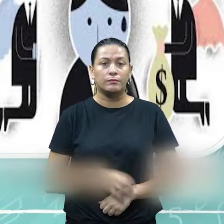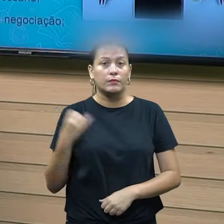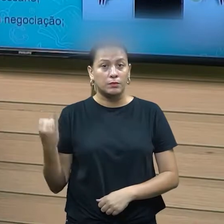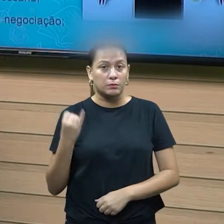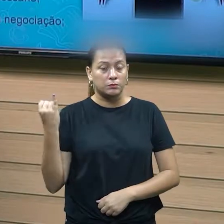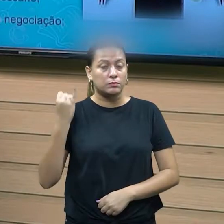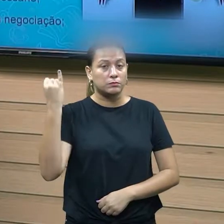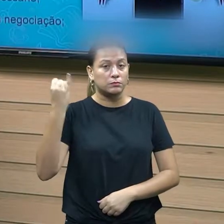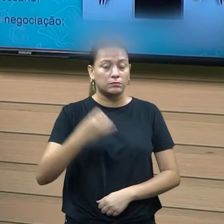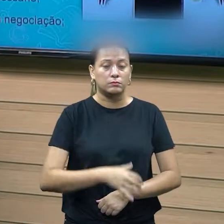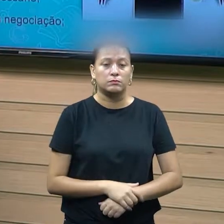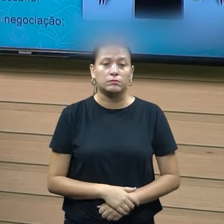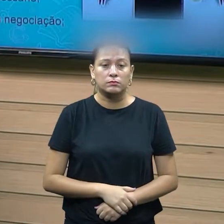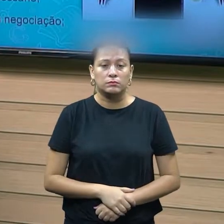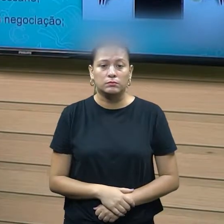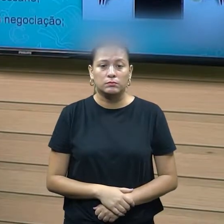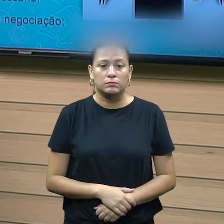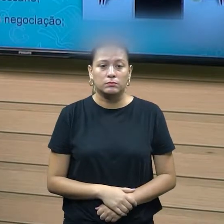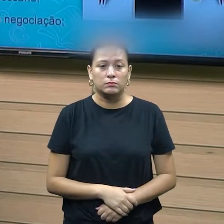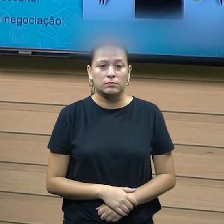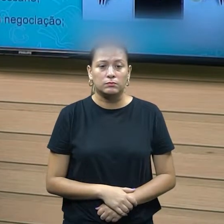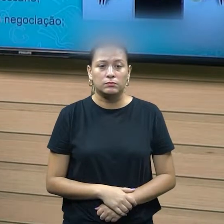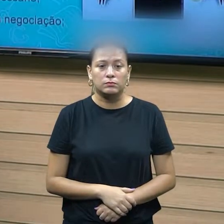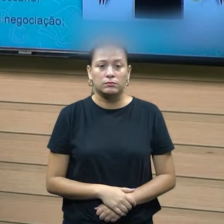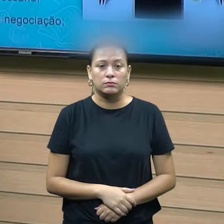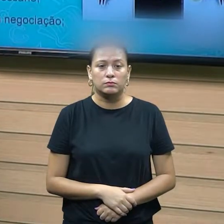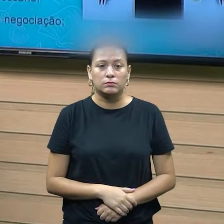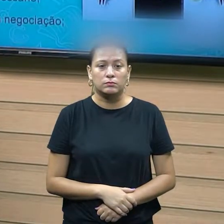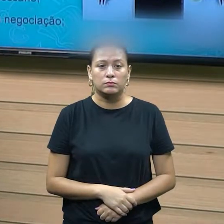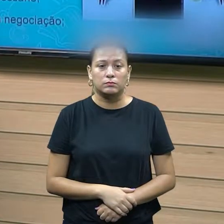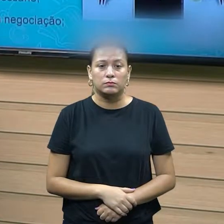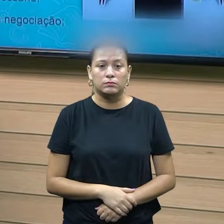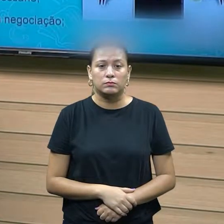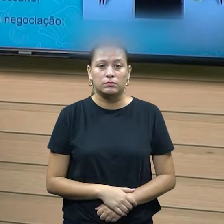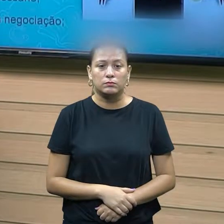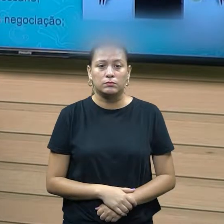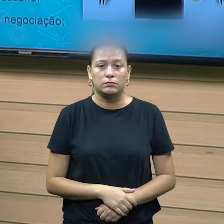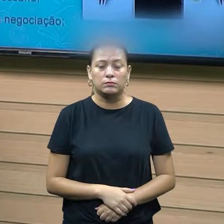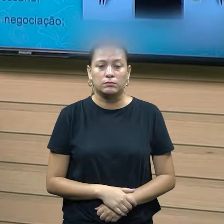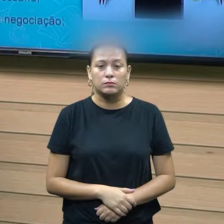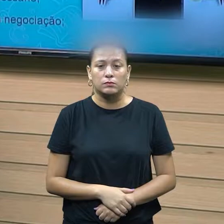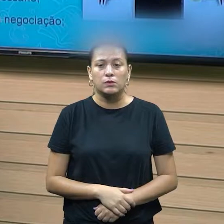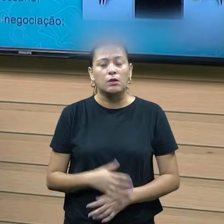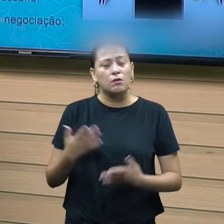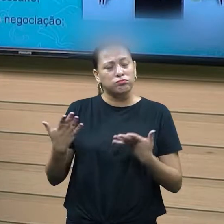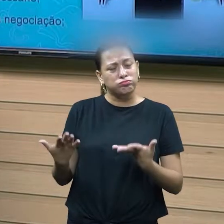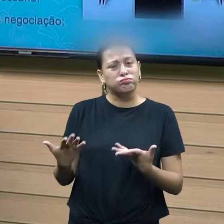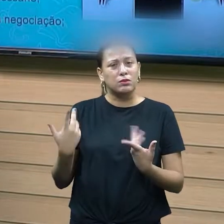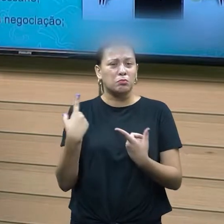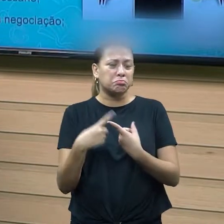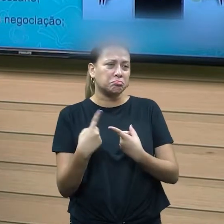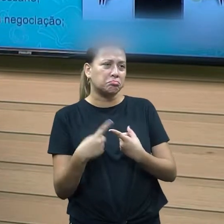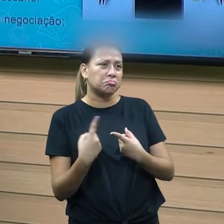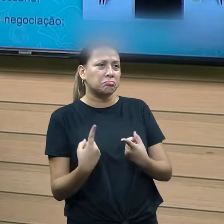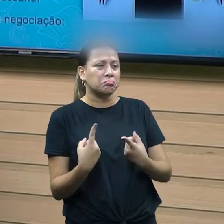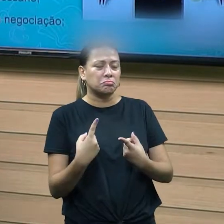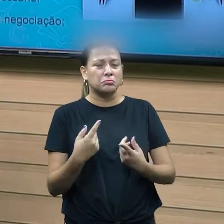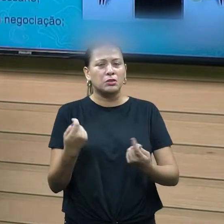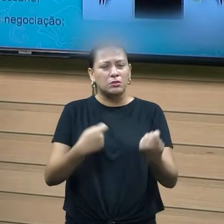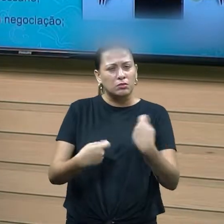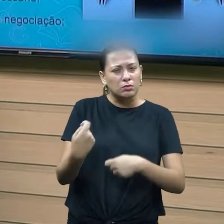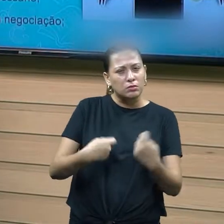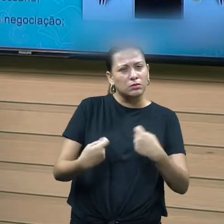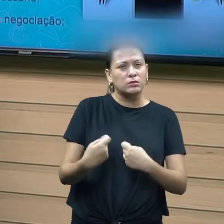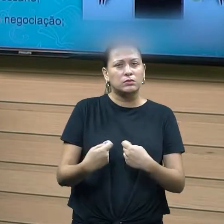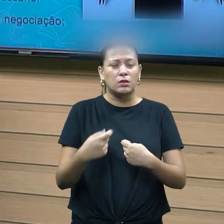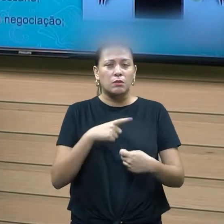importante quando se envolve, porque nós vamos estar lidando normalmente com esse processo de negociação e envolve uma ou mais partes.